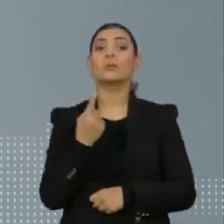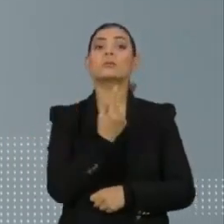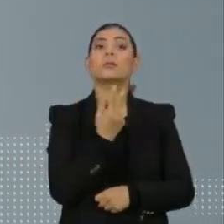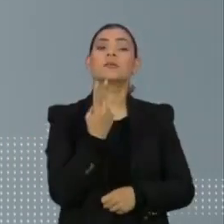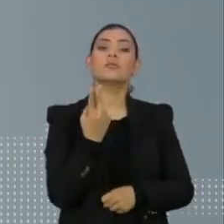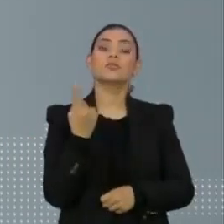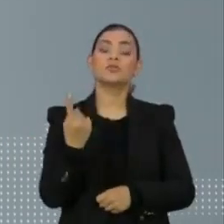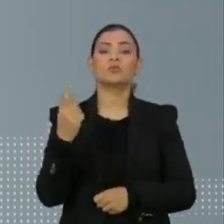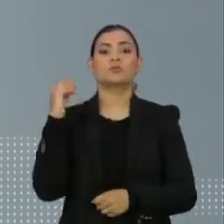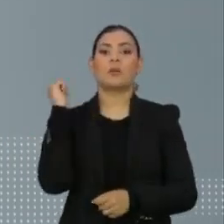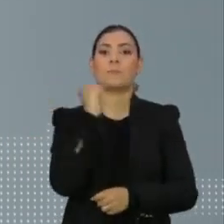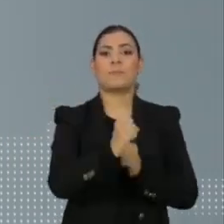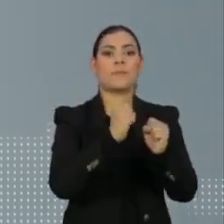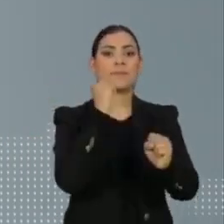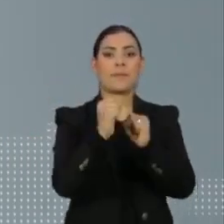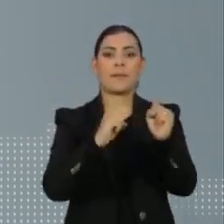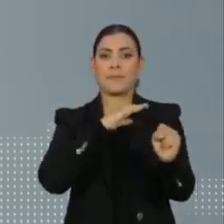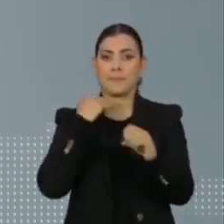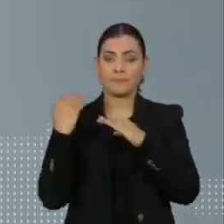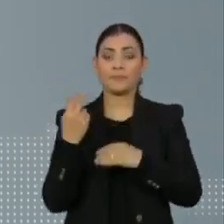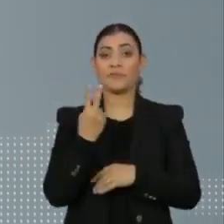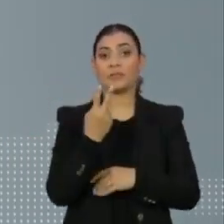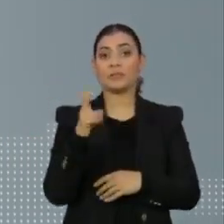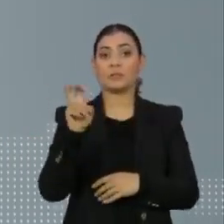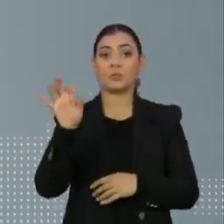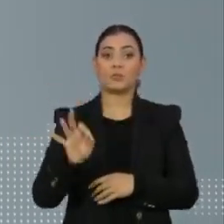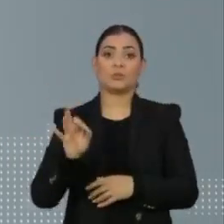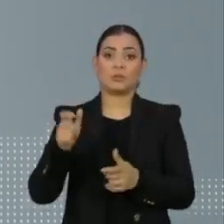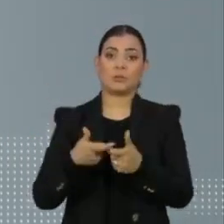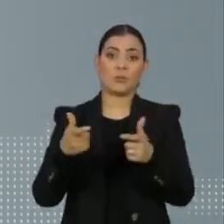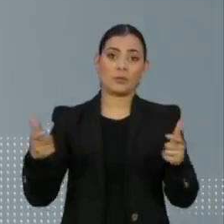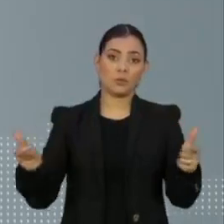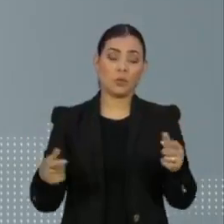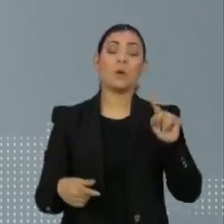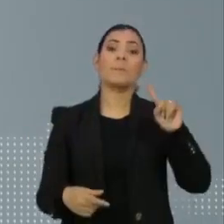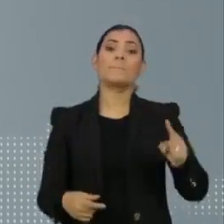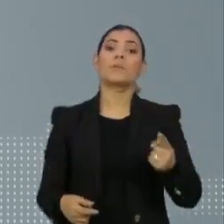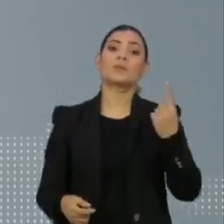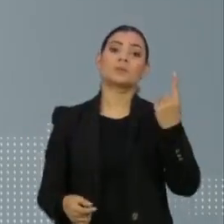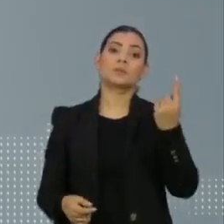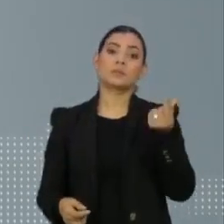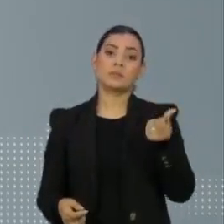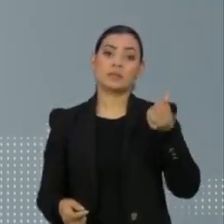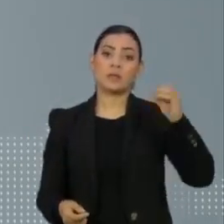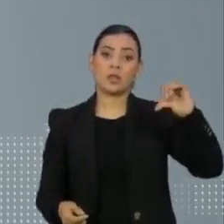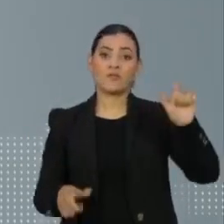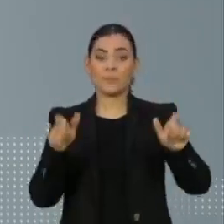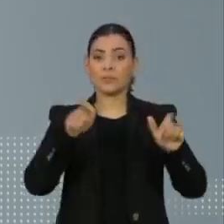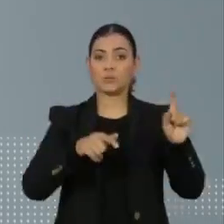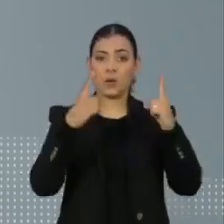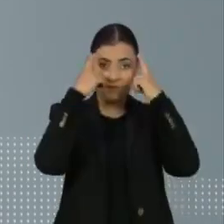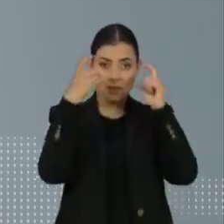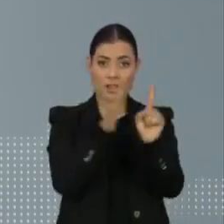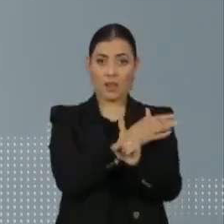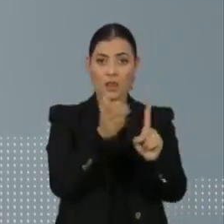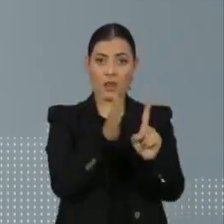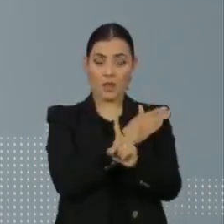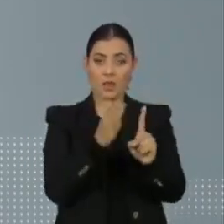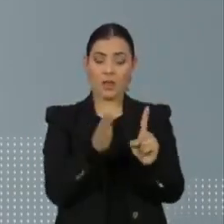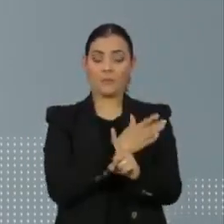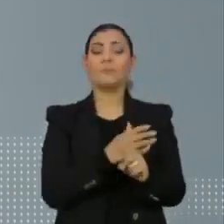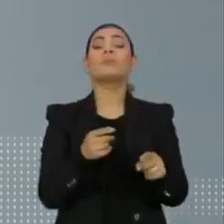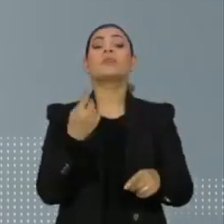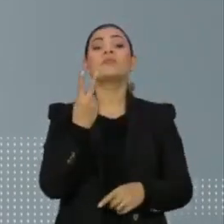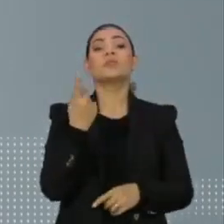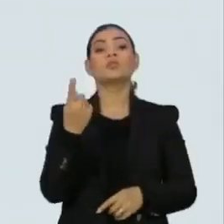121 assassinatos, alta de quase 25%. E 1.169 casos de agressão, aumento de quase